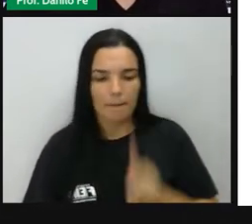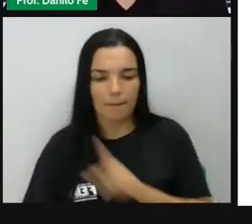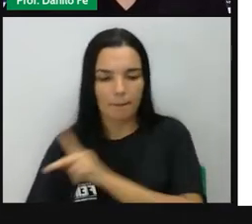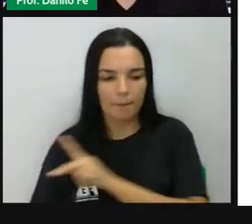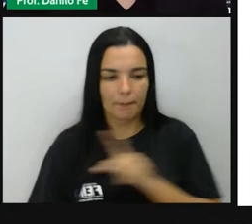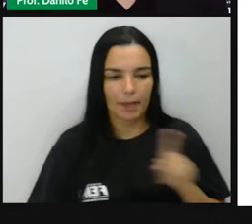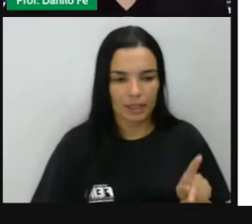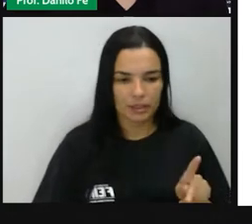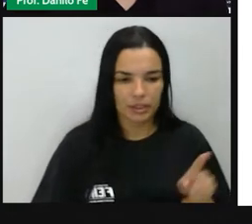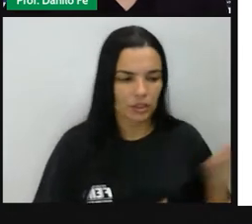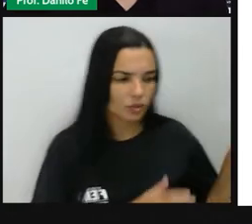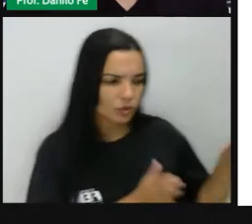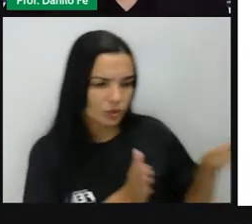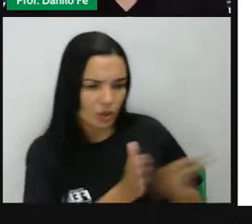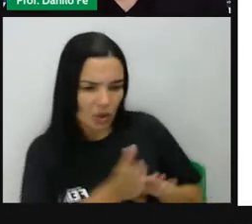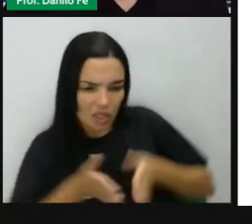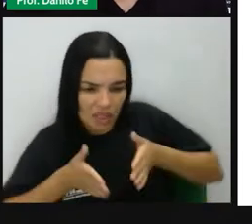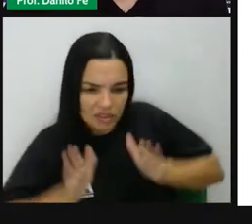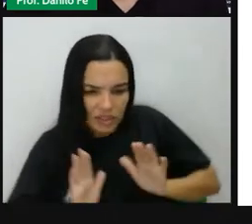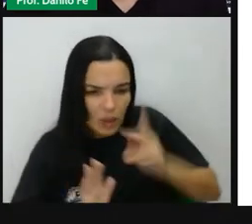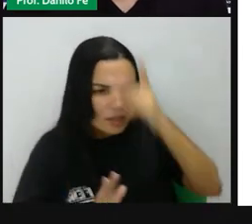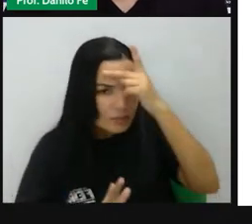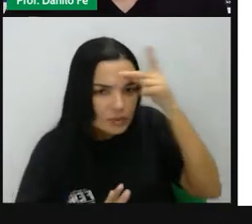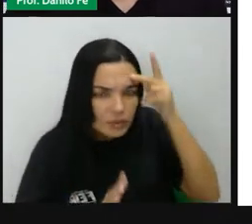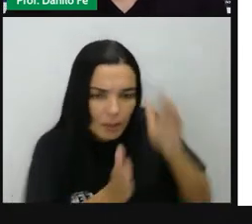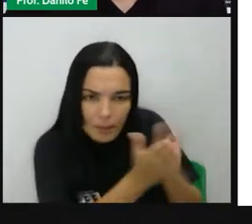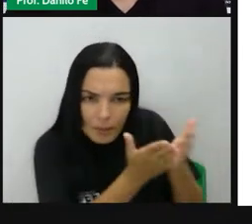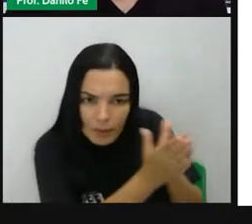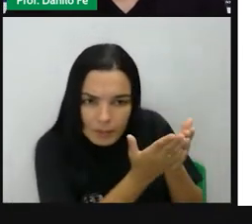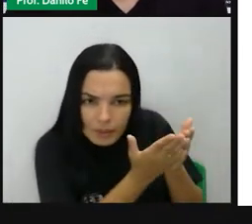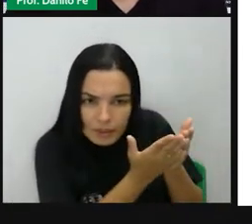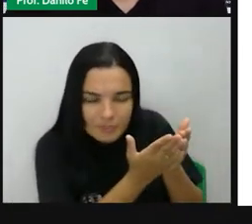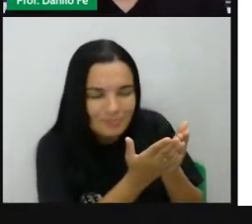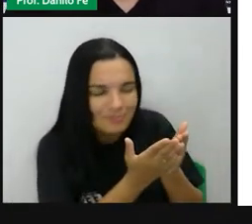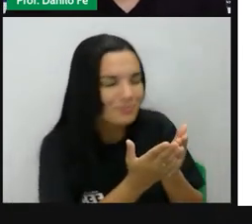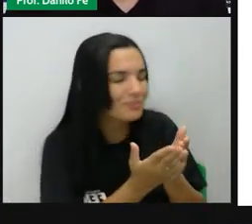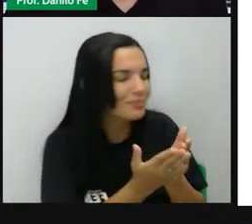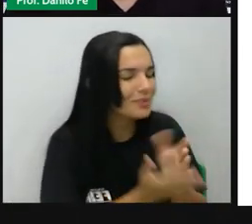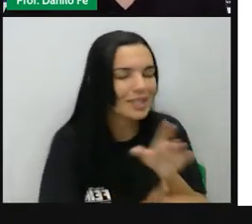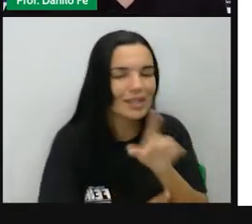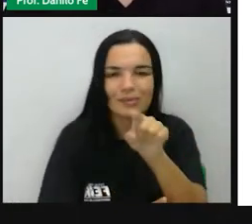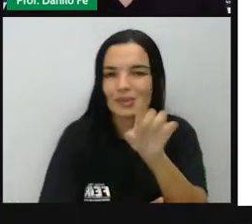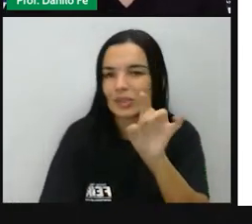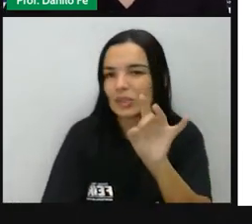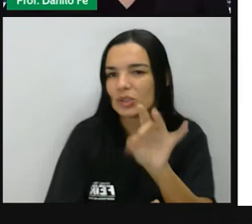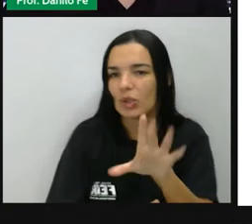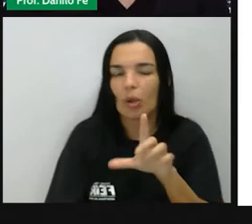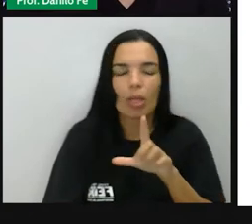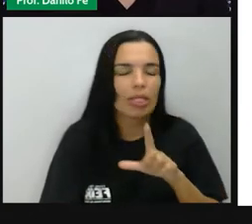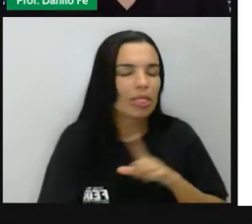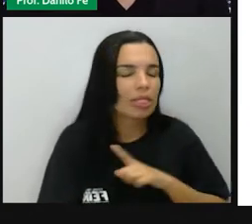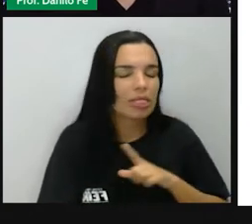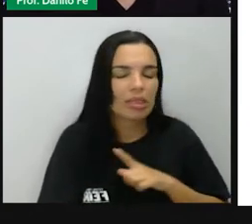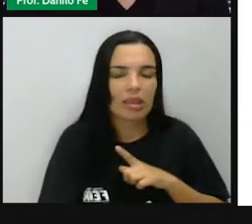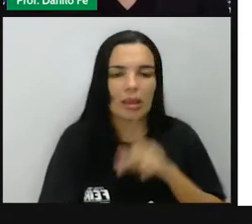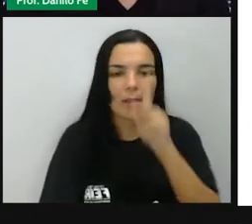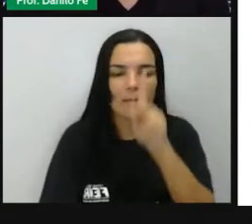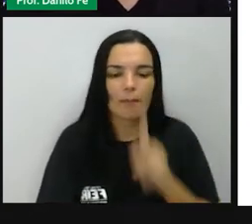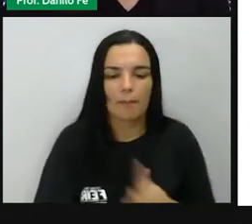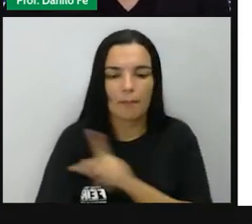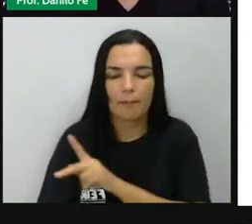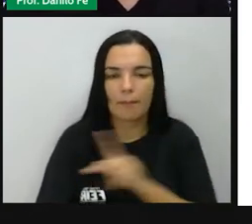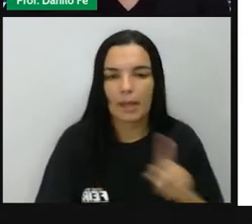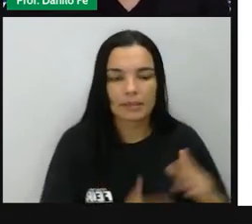ia chegar no máximo a padre de uma paróquia esquecida. Se você